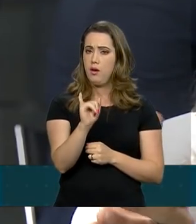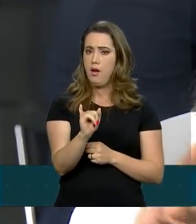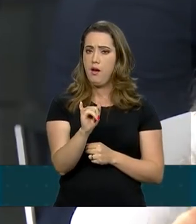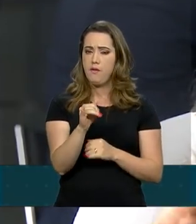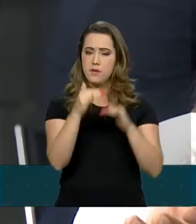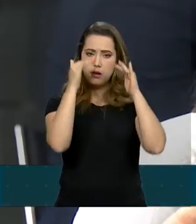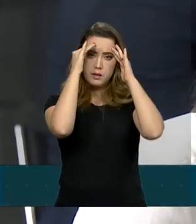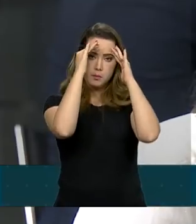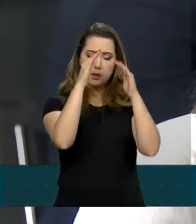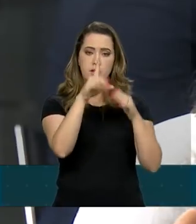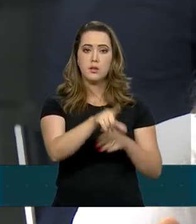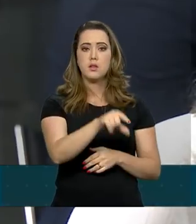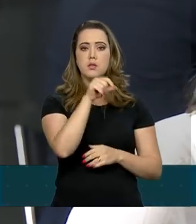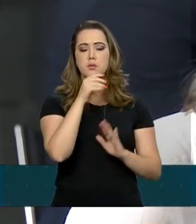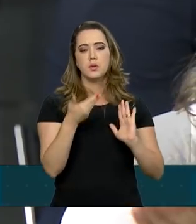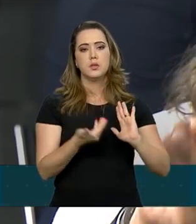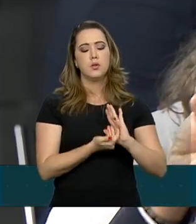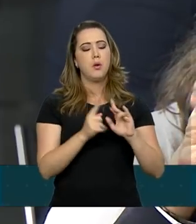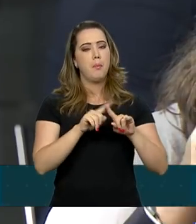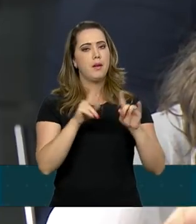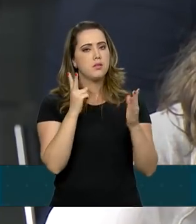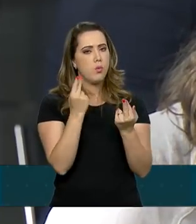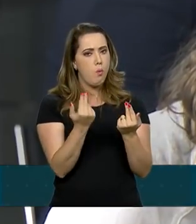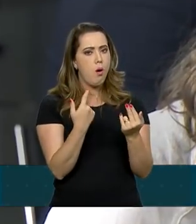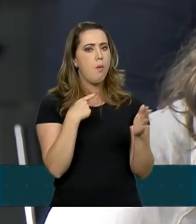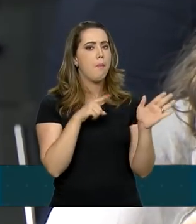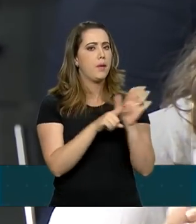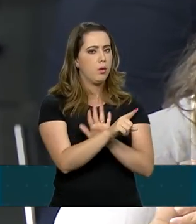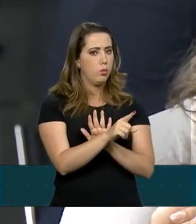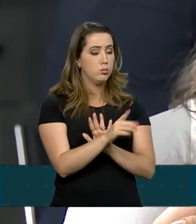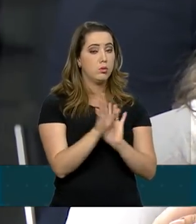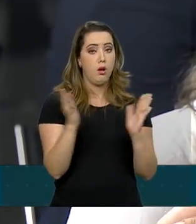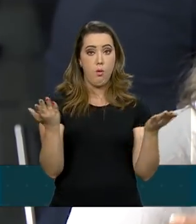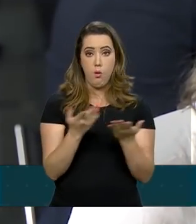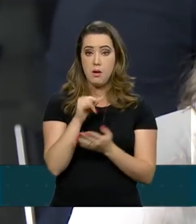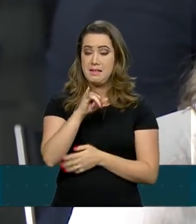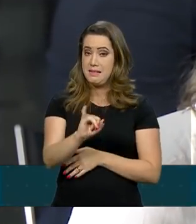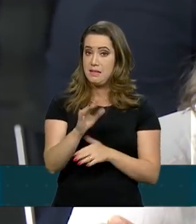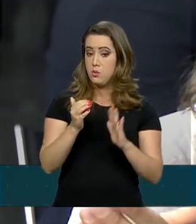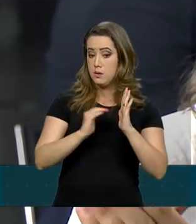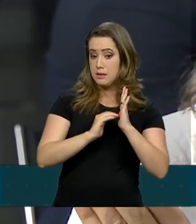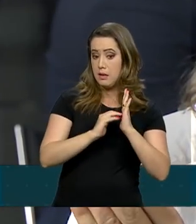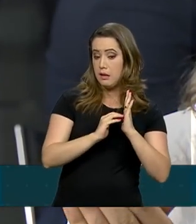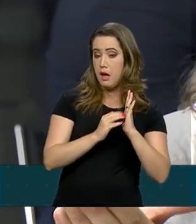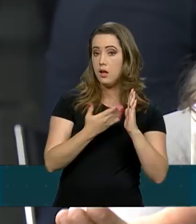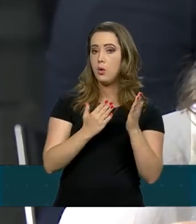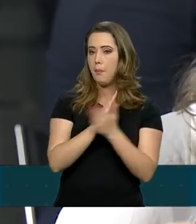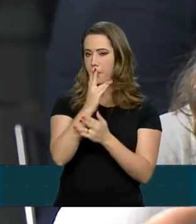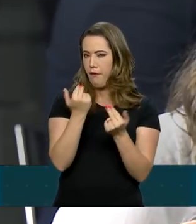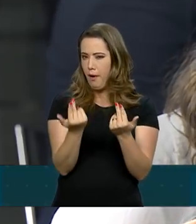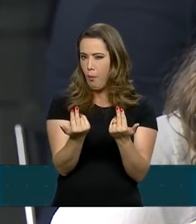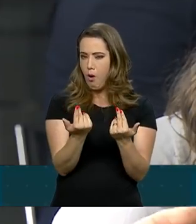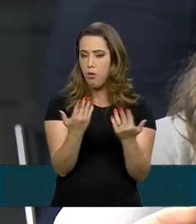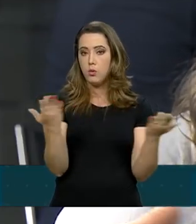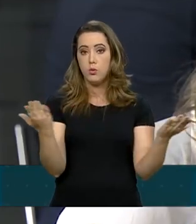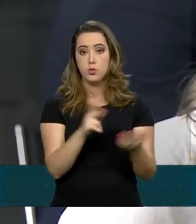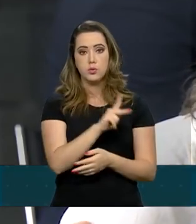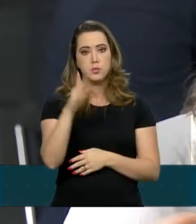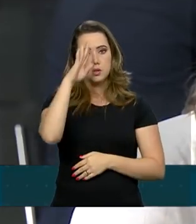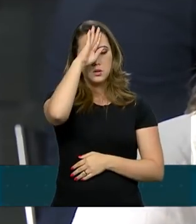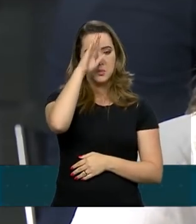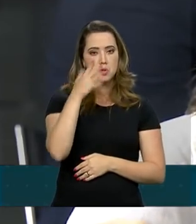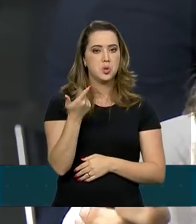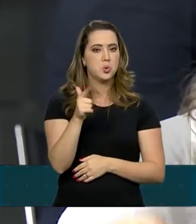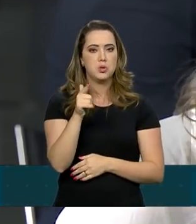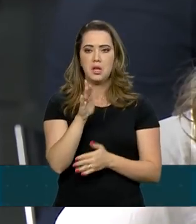Nessa linha, eu pergunto se o Senado aprovar do jeito que está. inclinação do presidente, neste momento, é de não haver